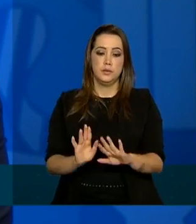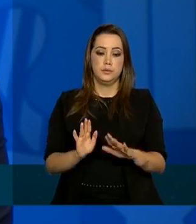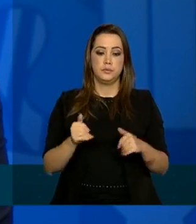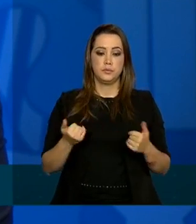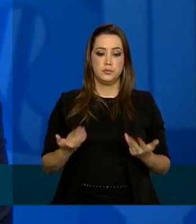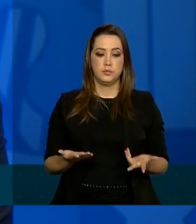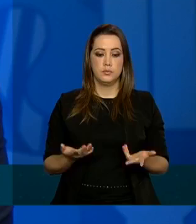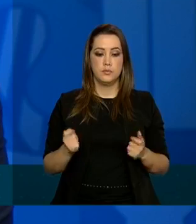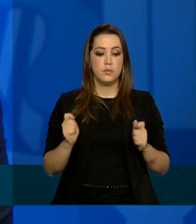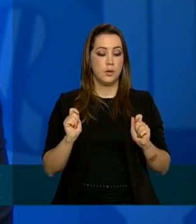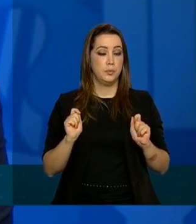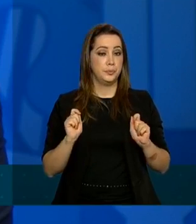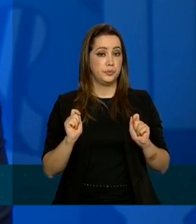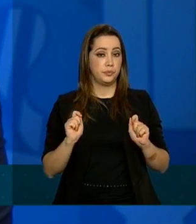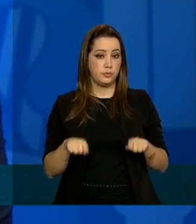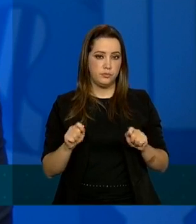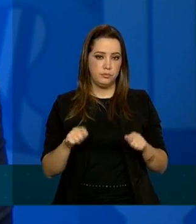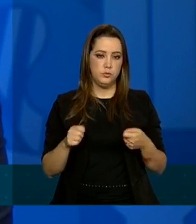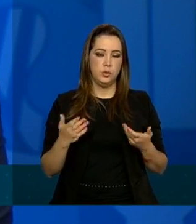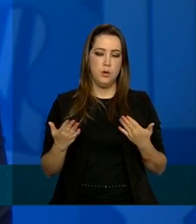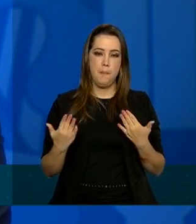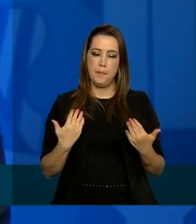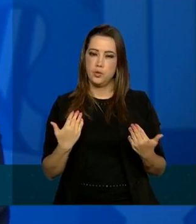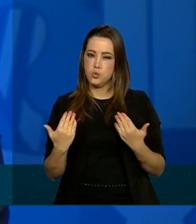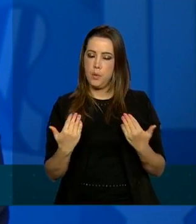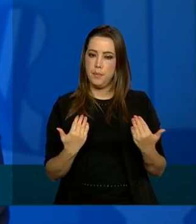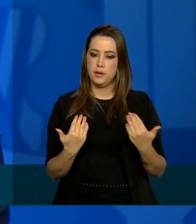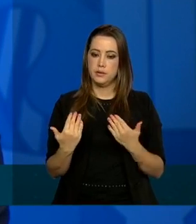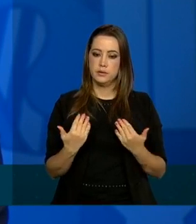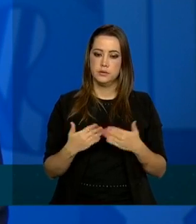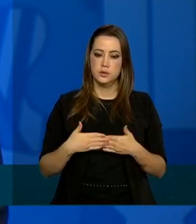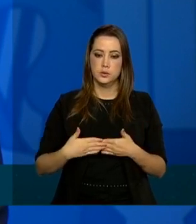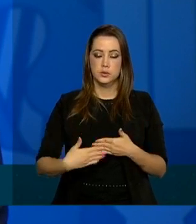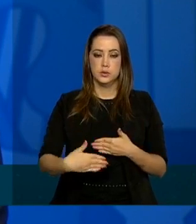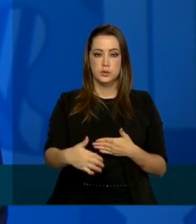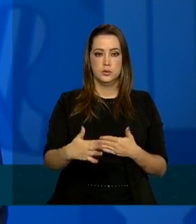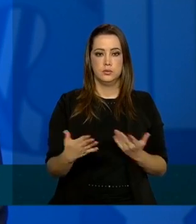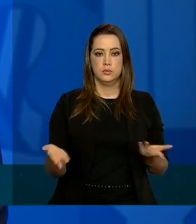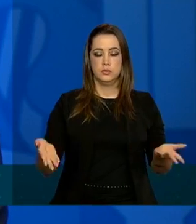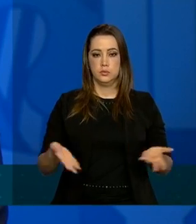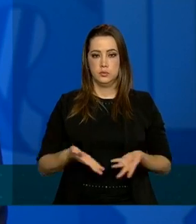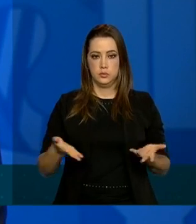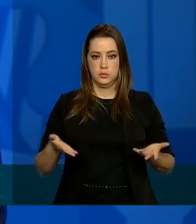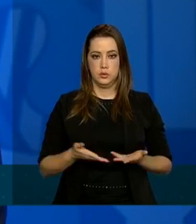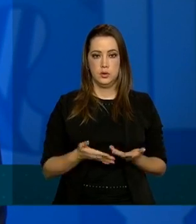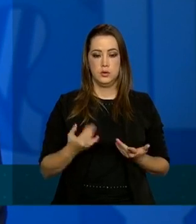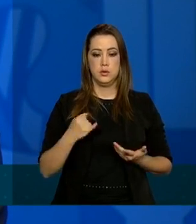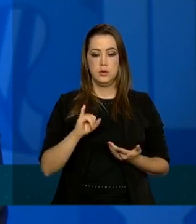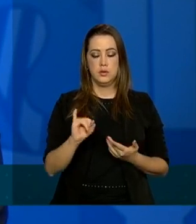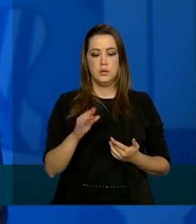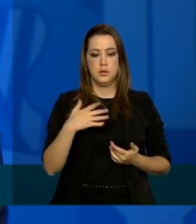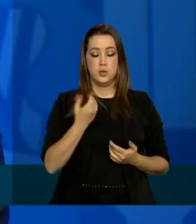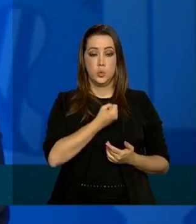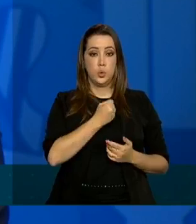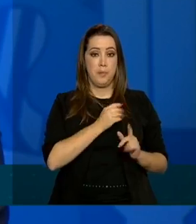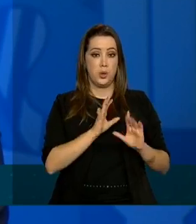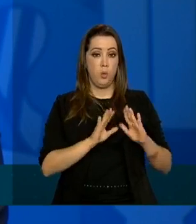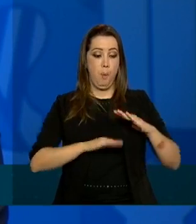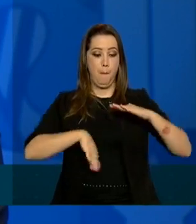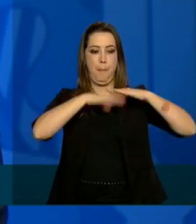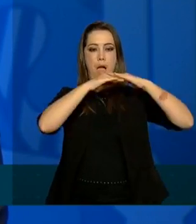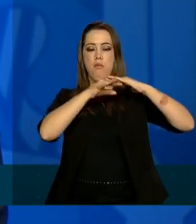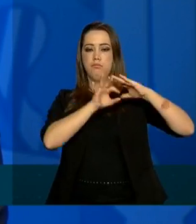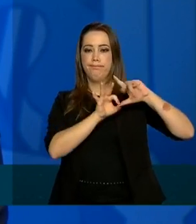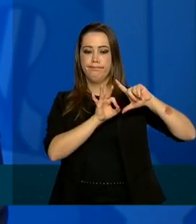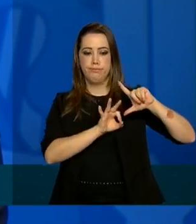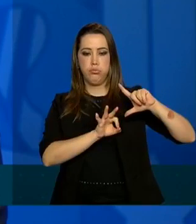a gente pode estimar a partir do momento que a curva atendia o maior número de casos qual